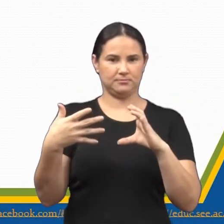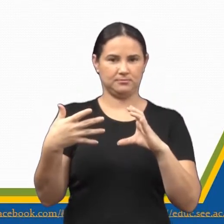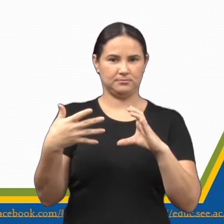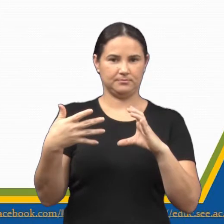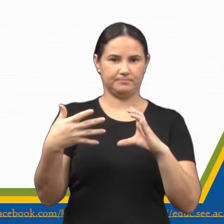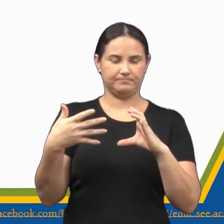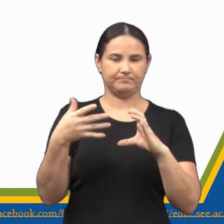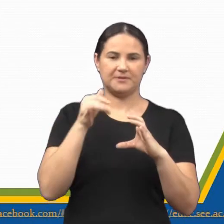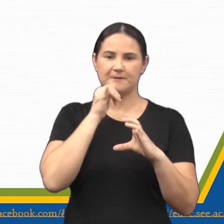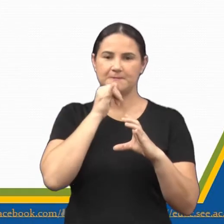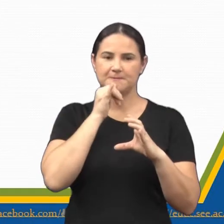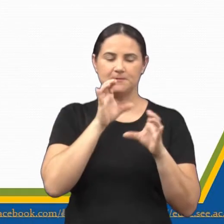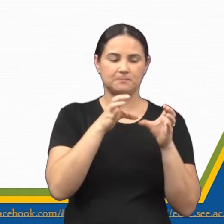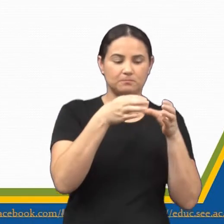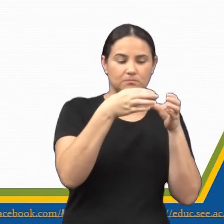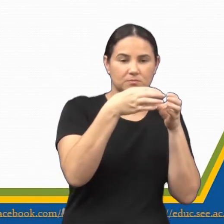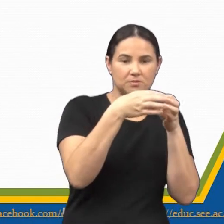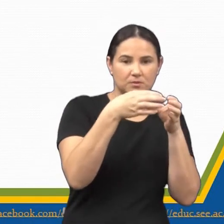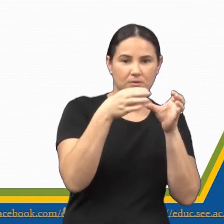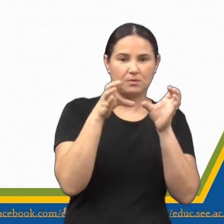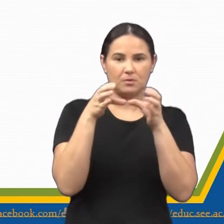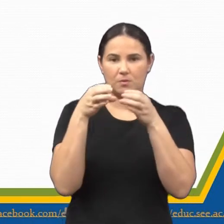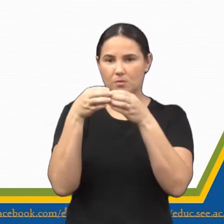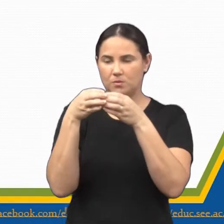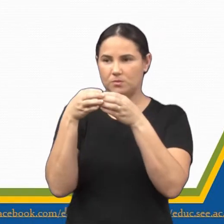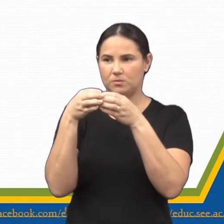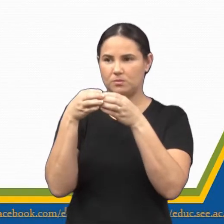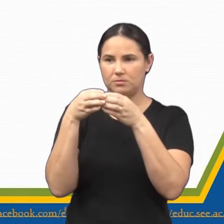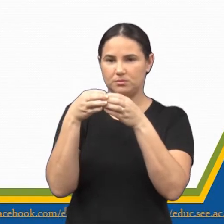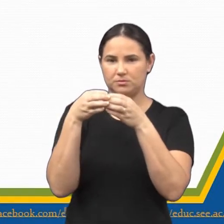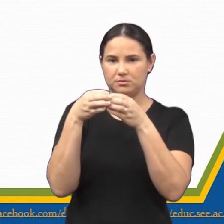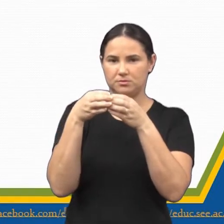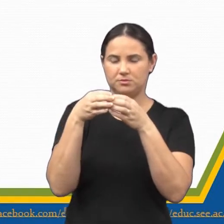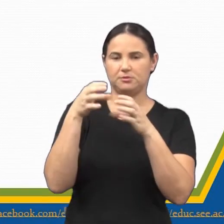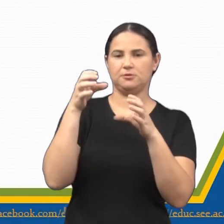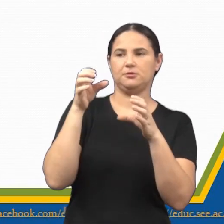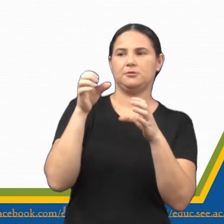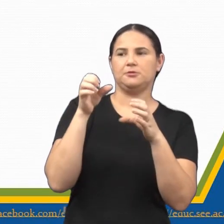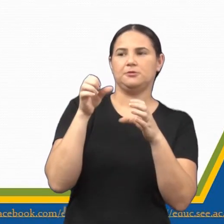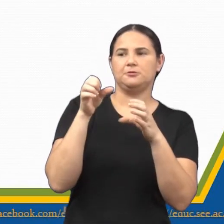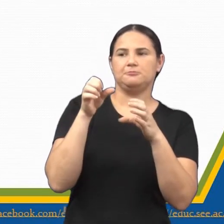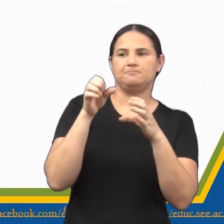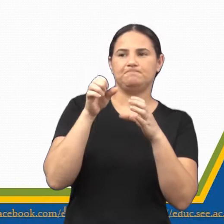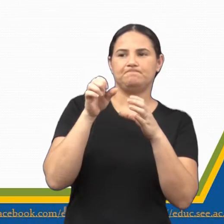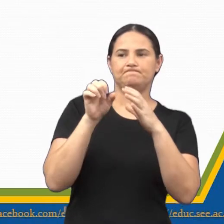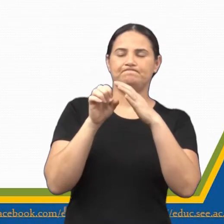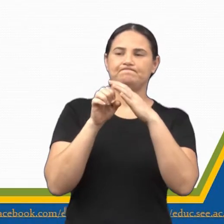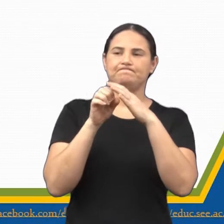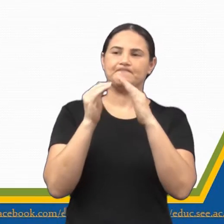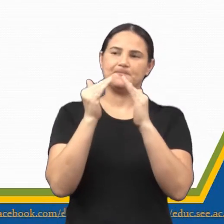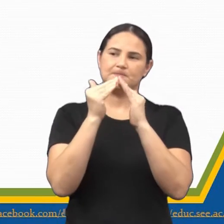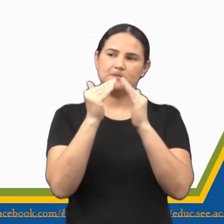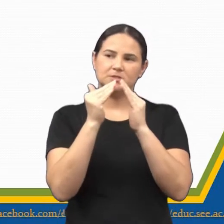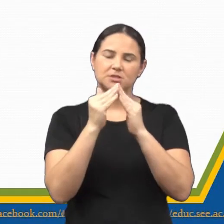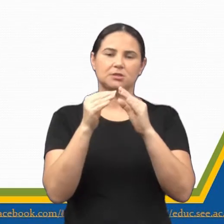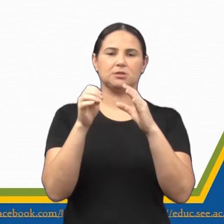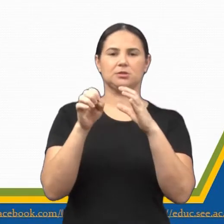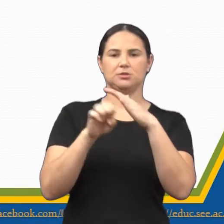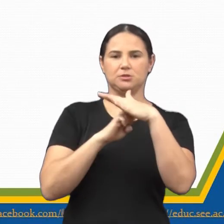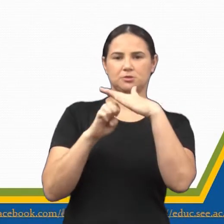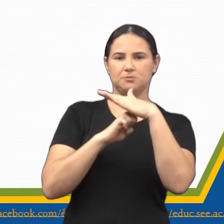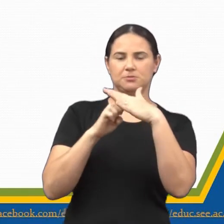a sua comunidade e a quantidade de comércios, residências, indústrias, empresas e repartições